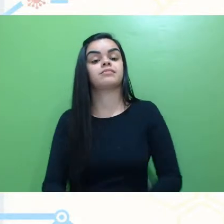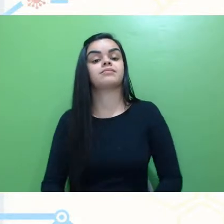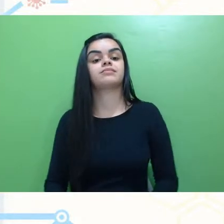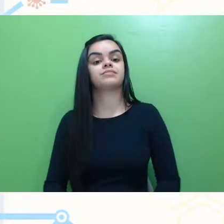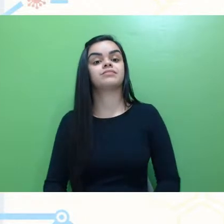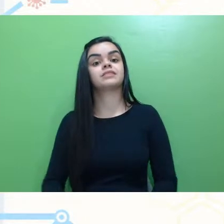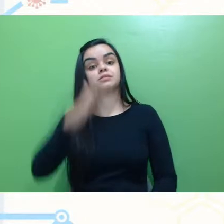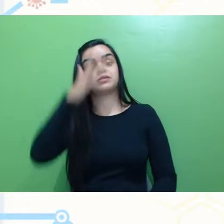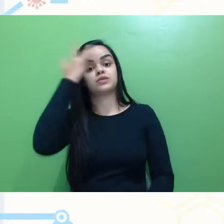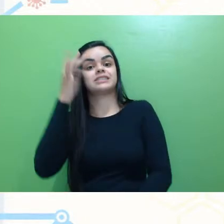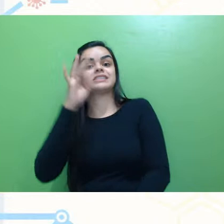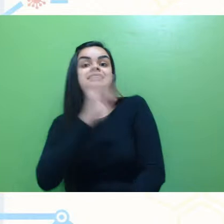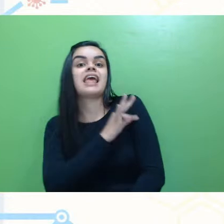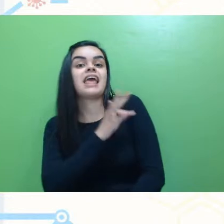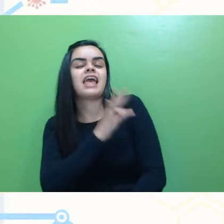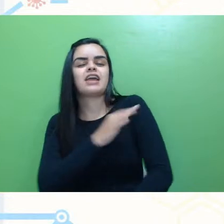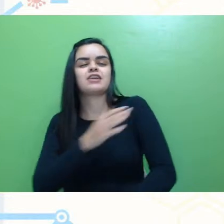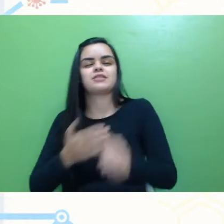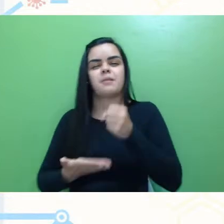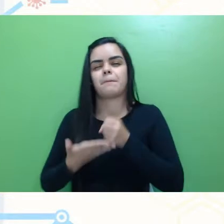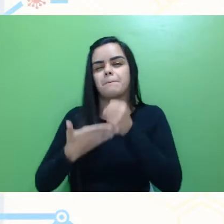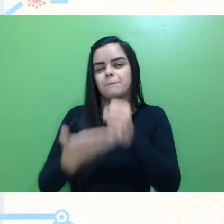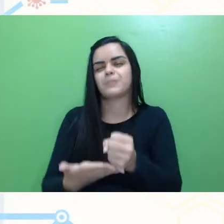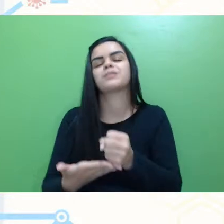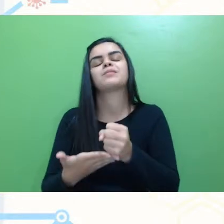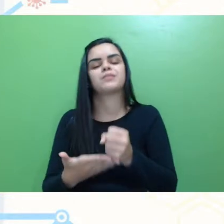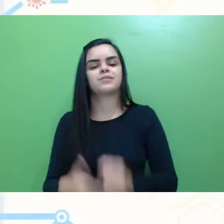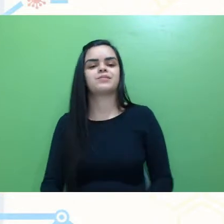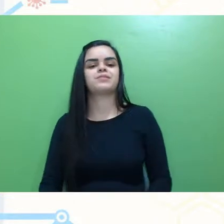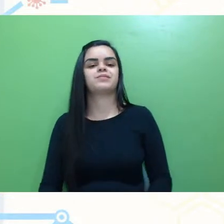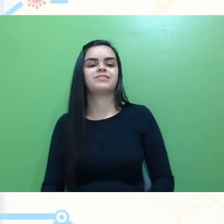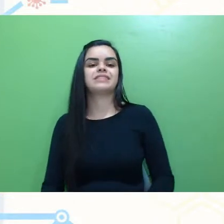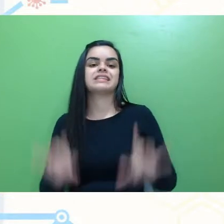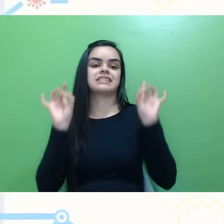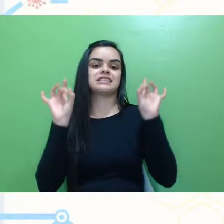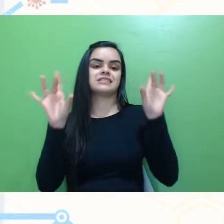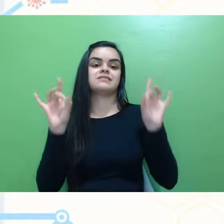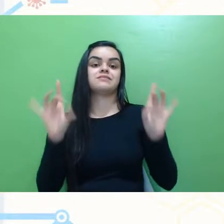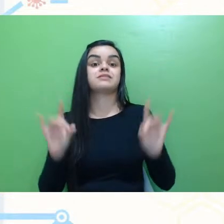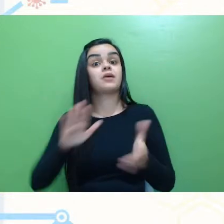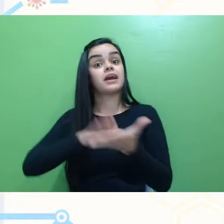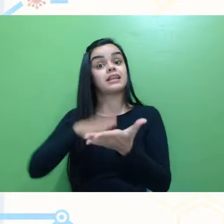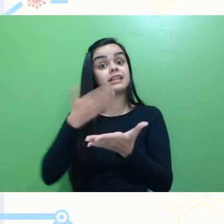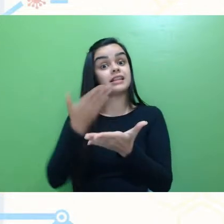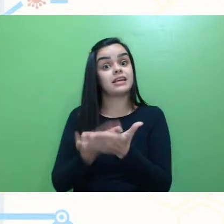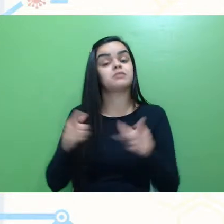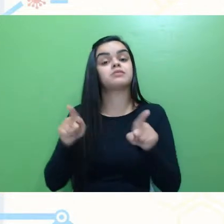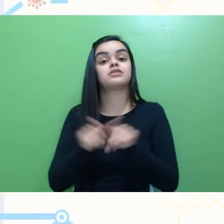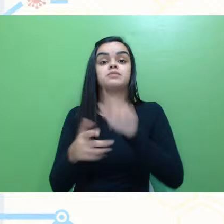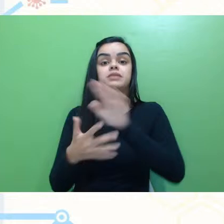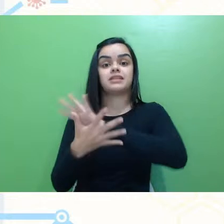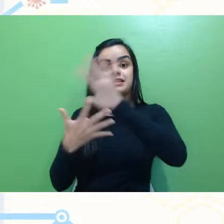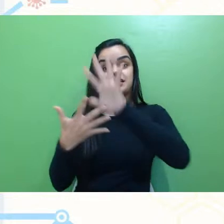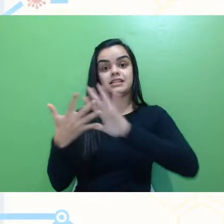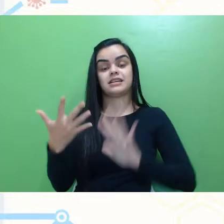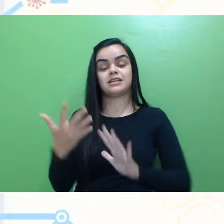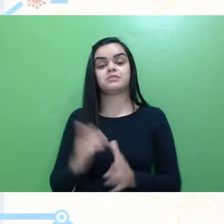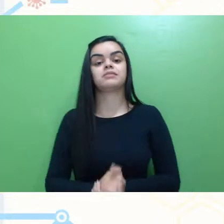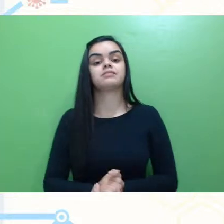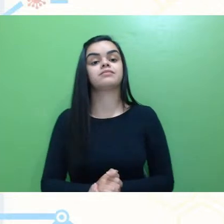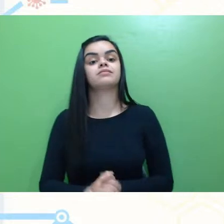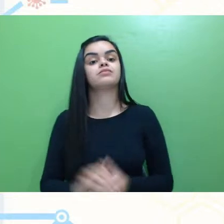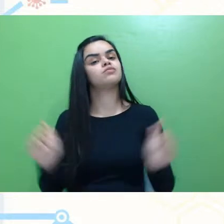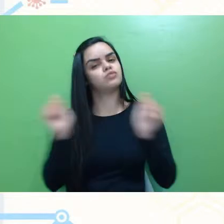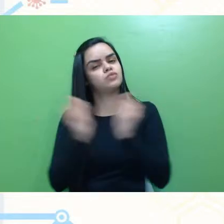bastidores, aí, do apoio técnico, né, em especial as nossas intérpretes de Libras, que também